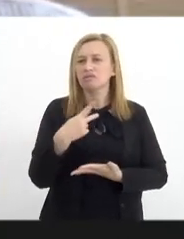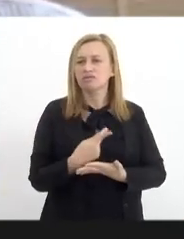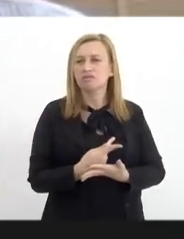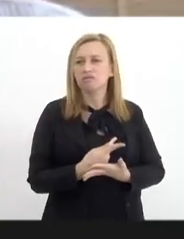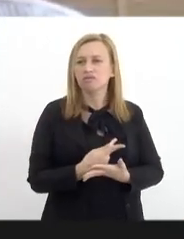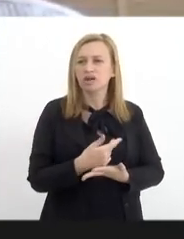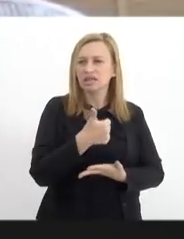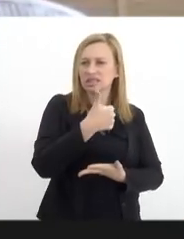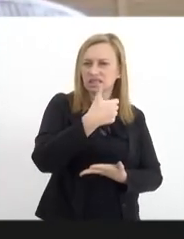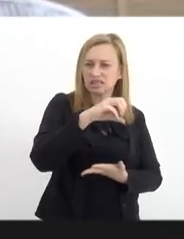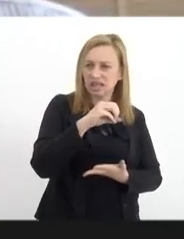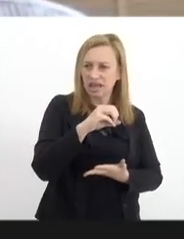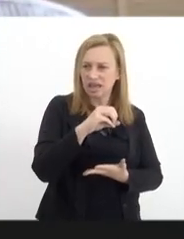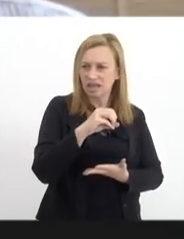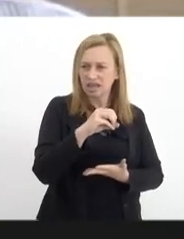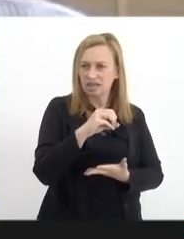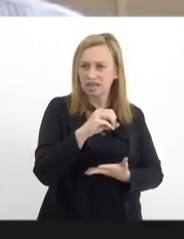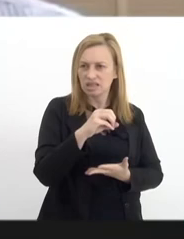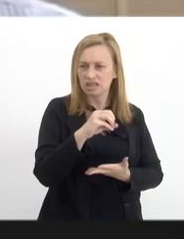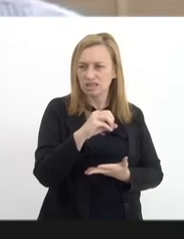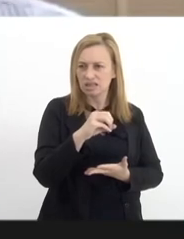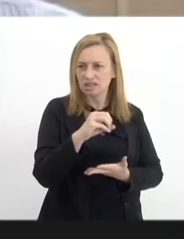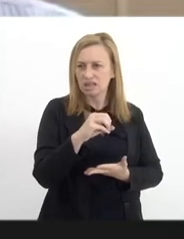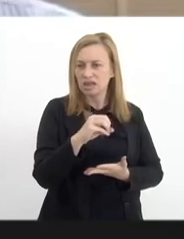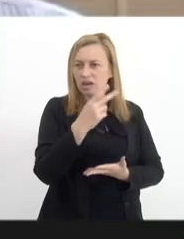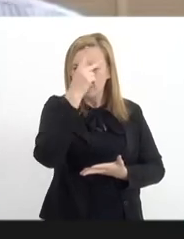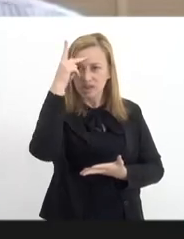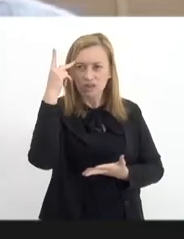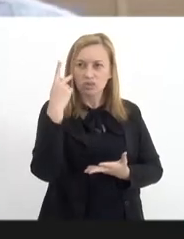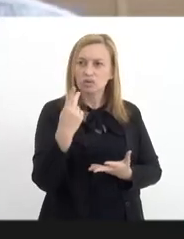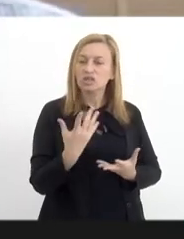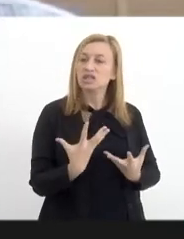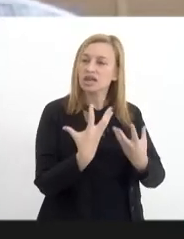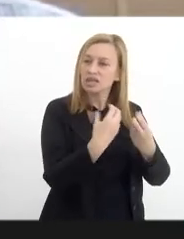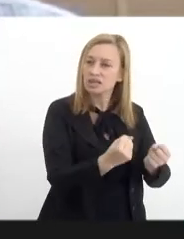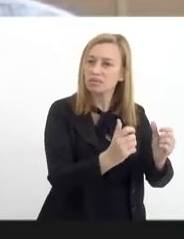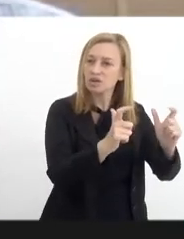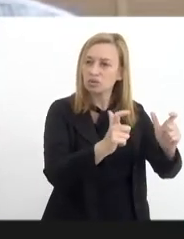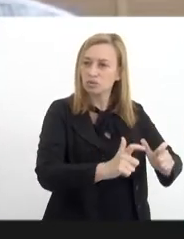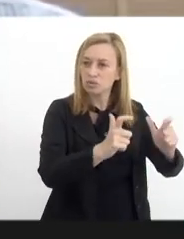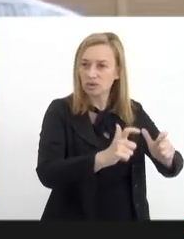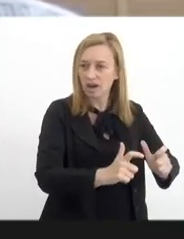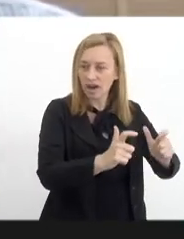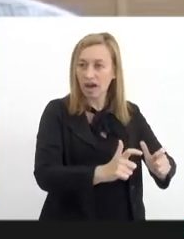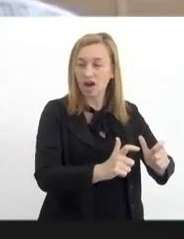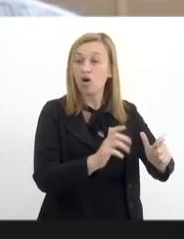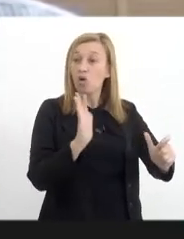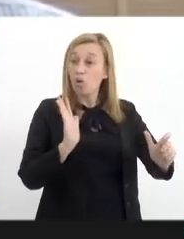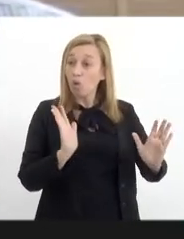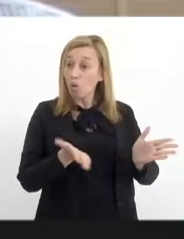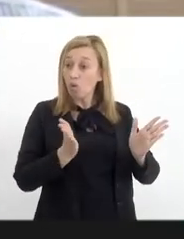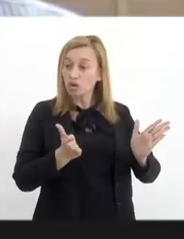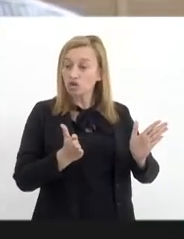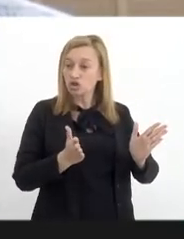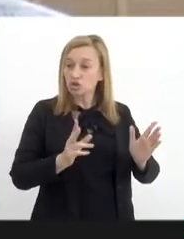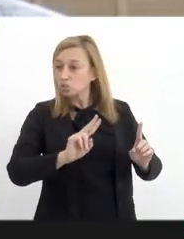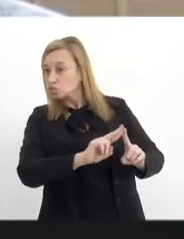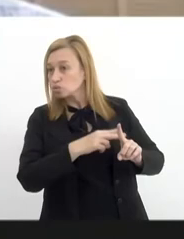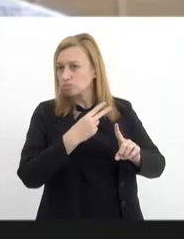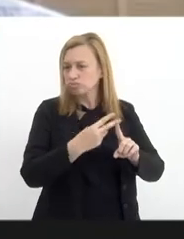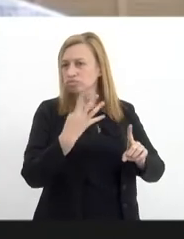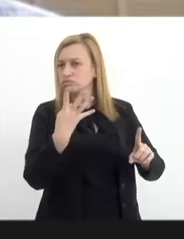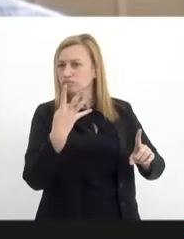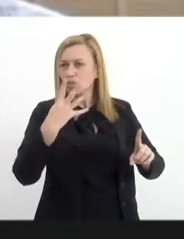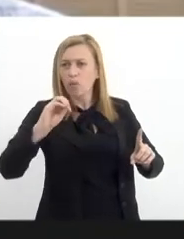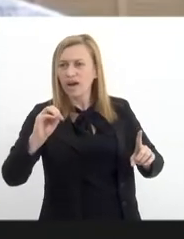acolhimentos ao mês, hoje está fazendo de 30 a 40 acolhimentos, ou seja, uma demanda de 300